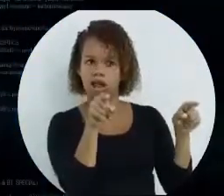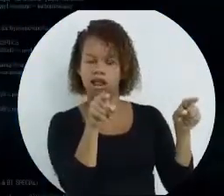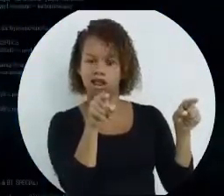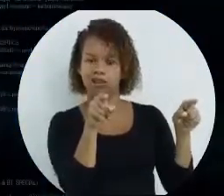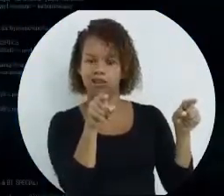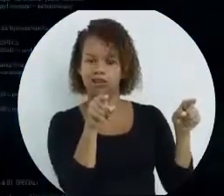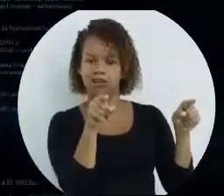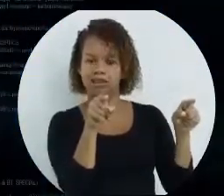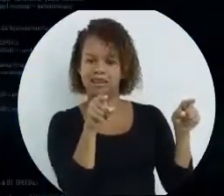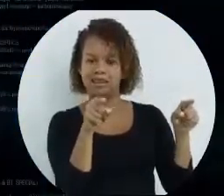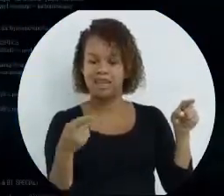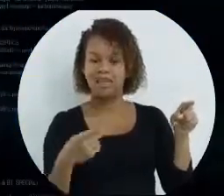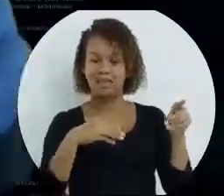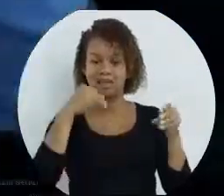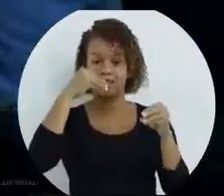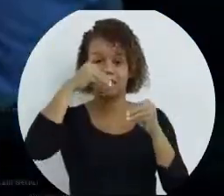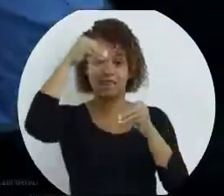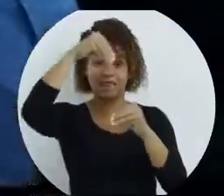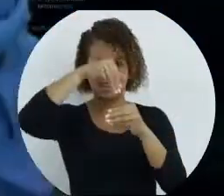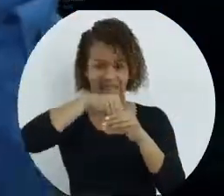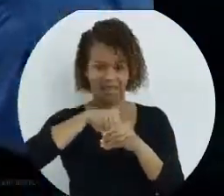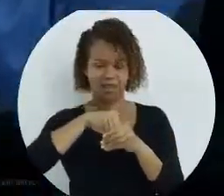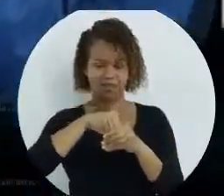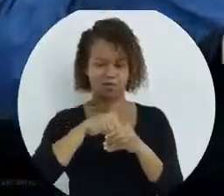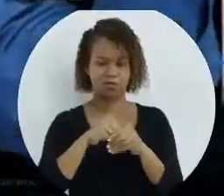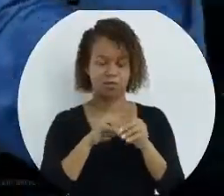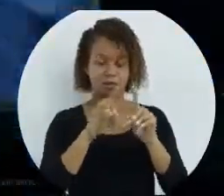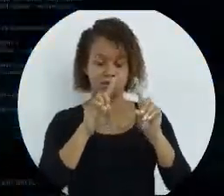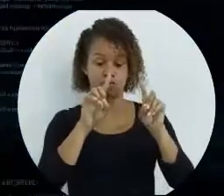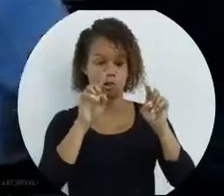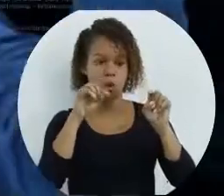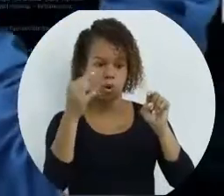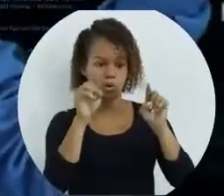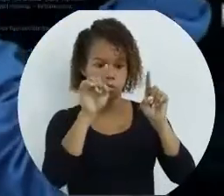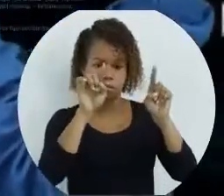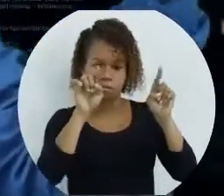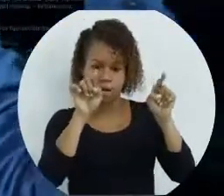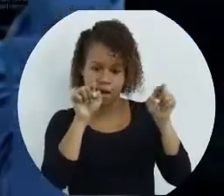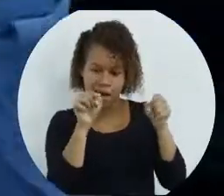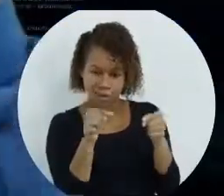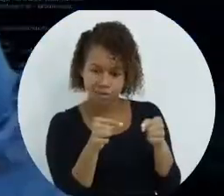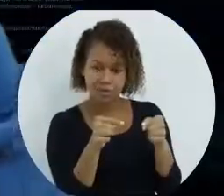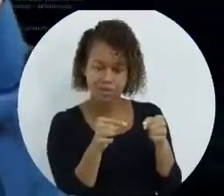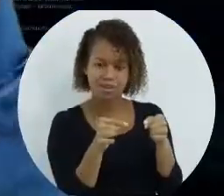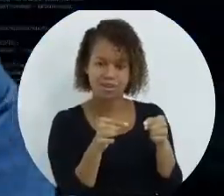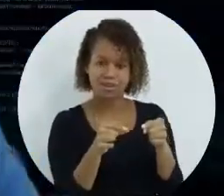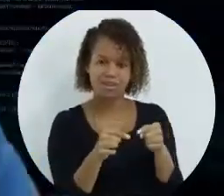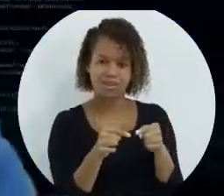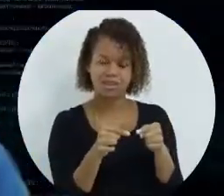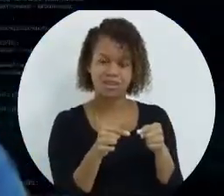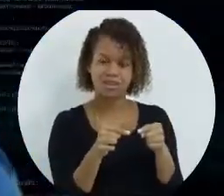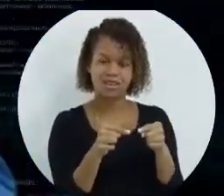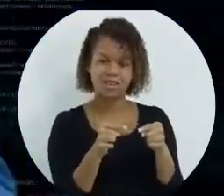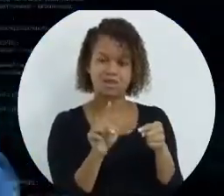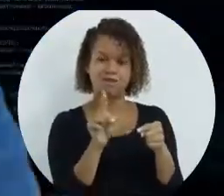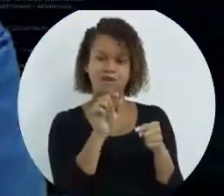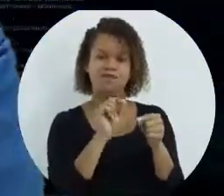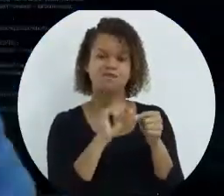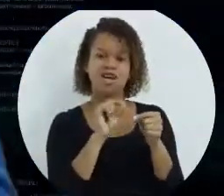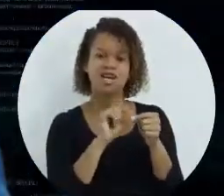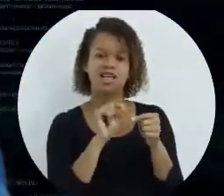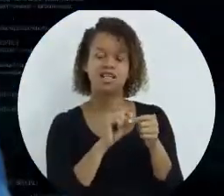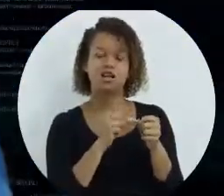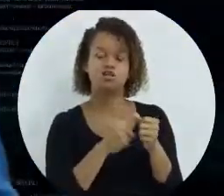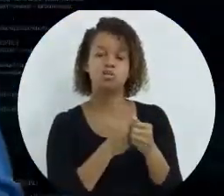internos. Aí depois, os parênteses, quando não tiver mais parênteses, aí ele vai fazer